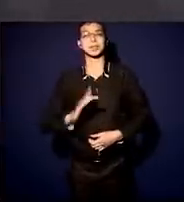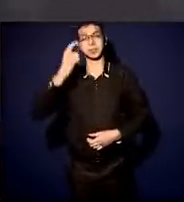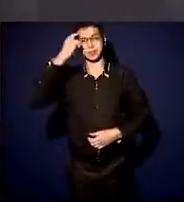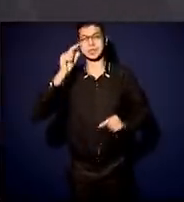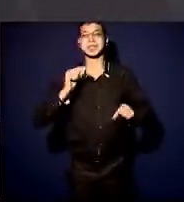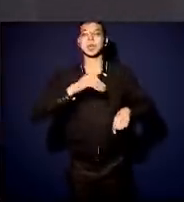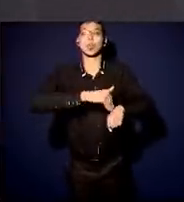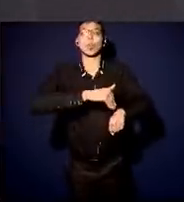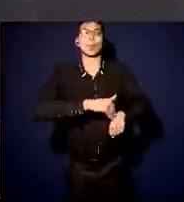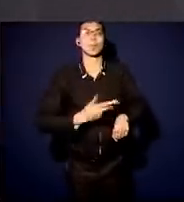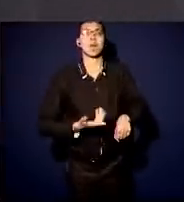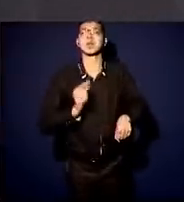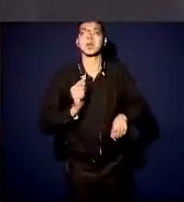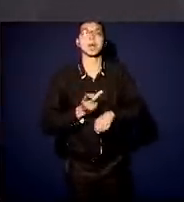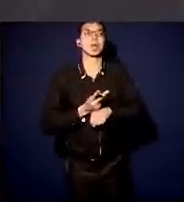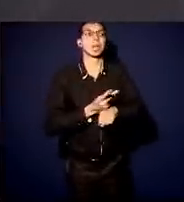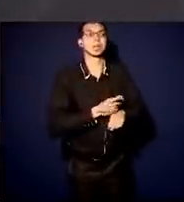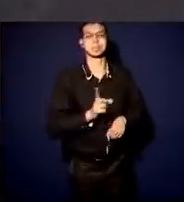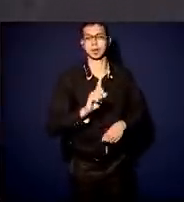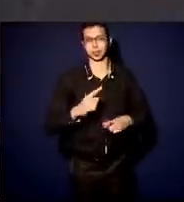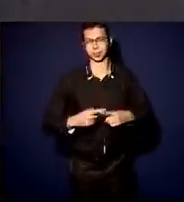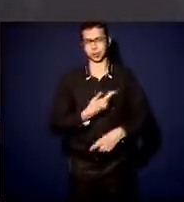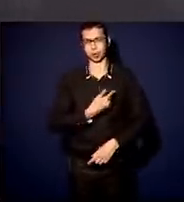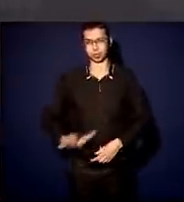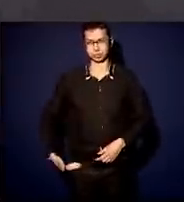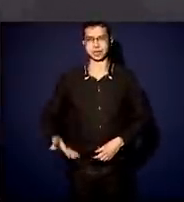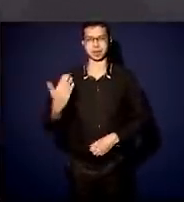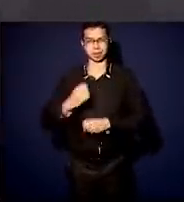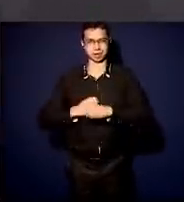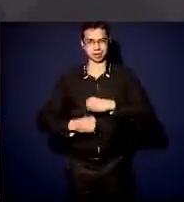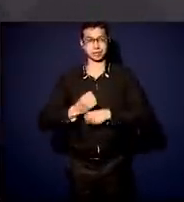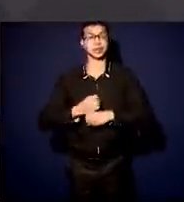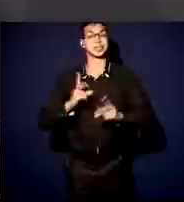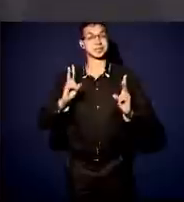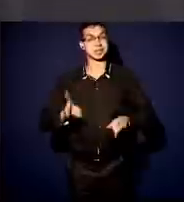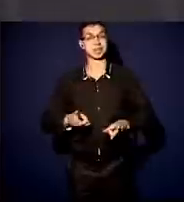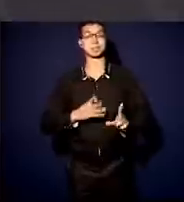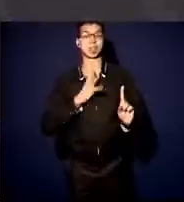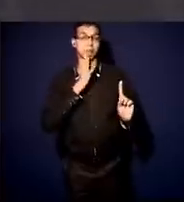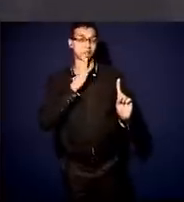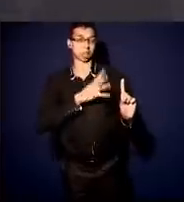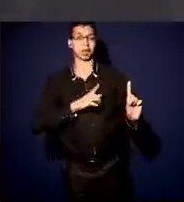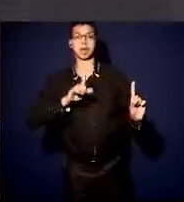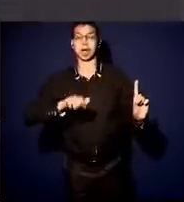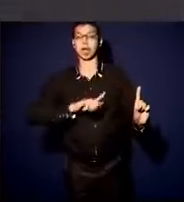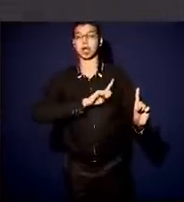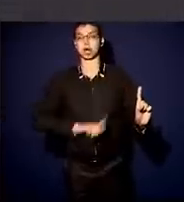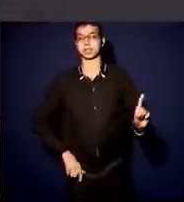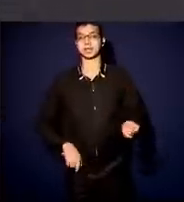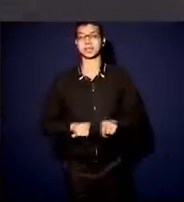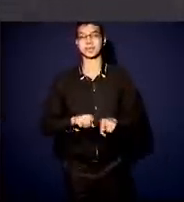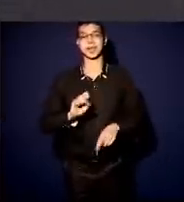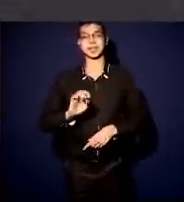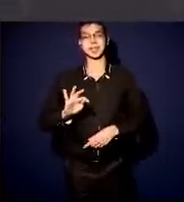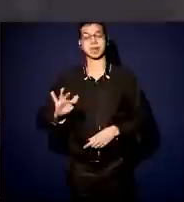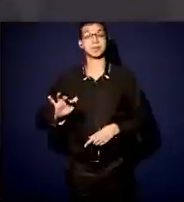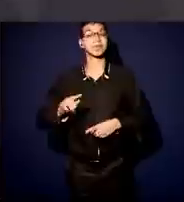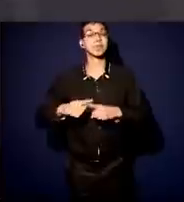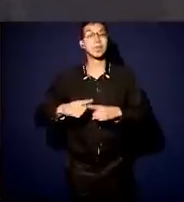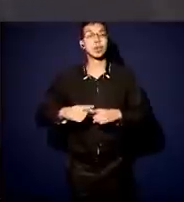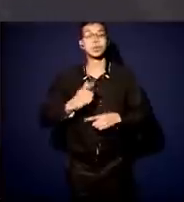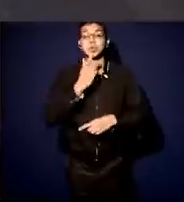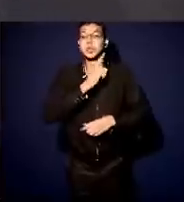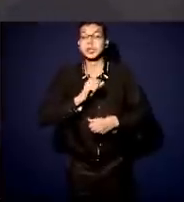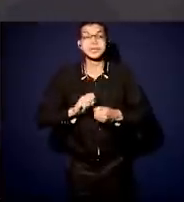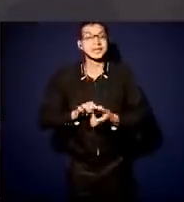passado, no âmbito federal, culpava governadores, Supremo Tribunal Federal, tudo pelo que não se conseguia fazer. O governo